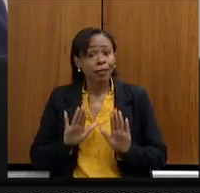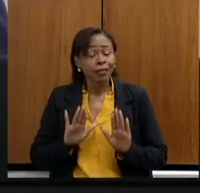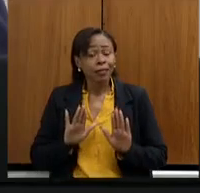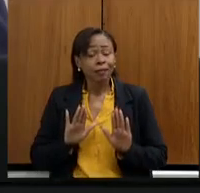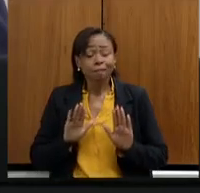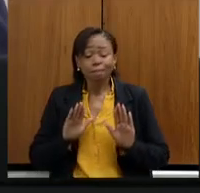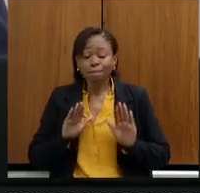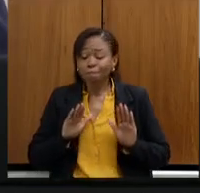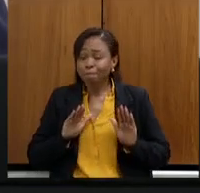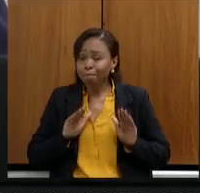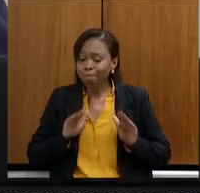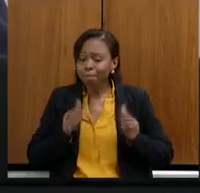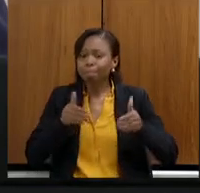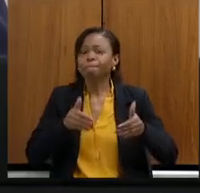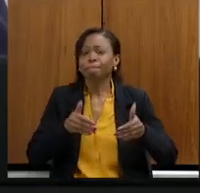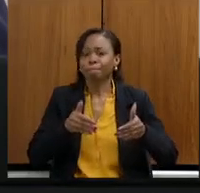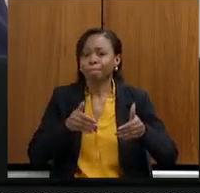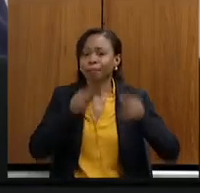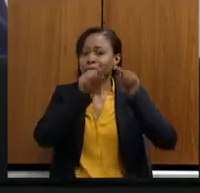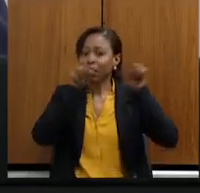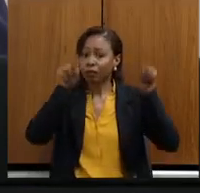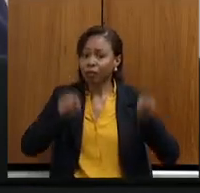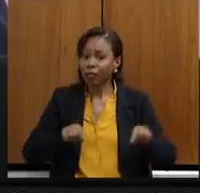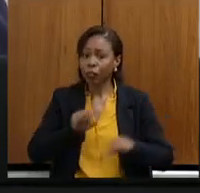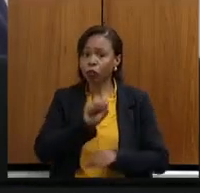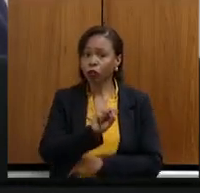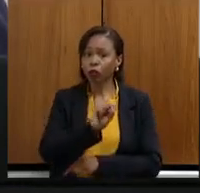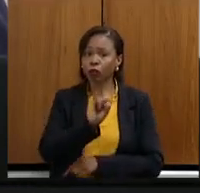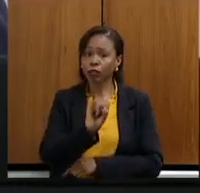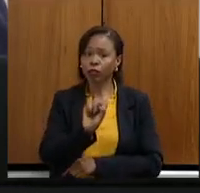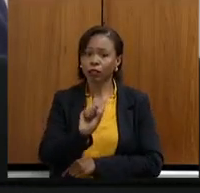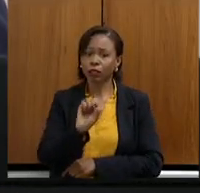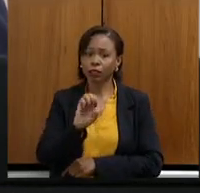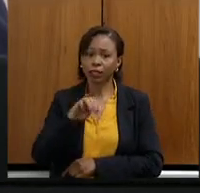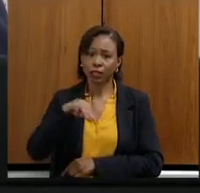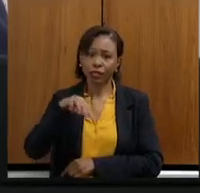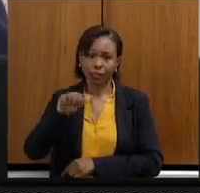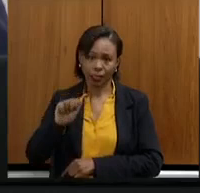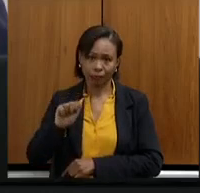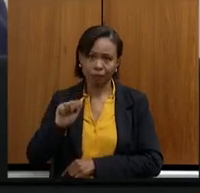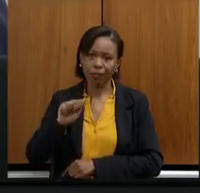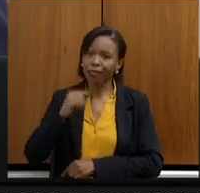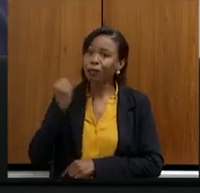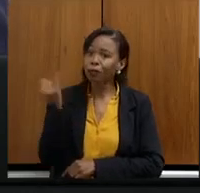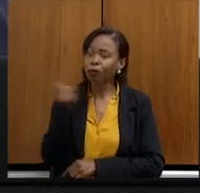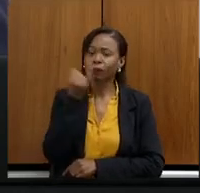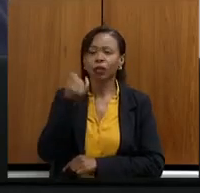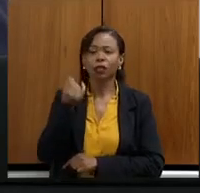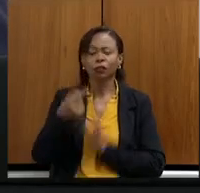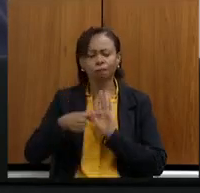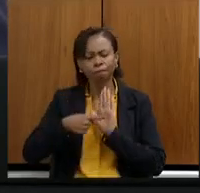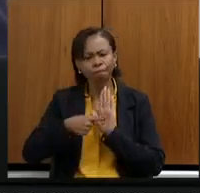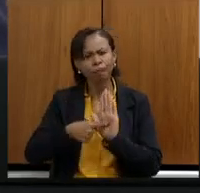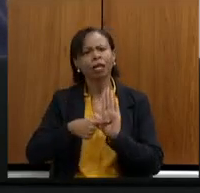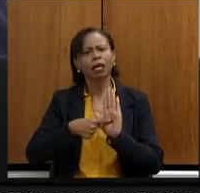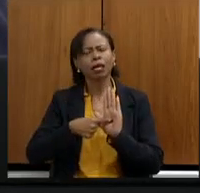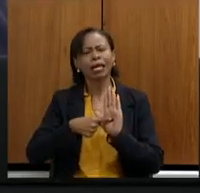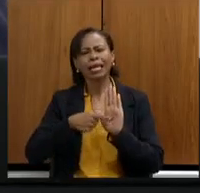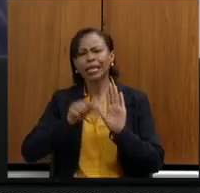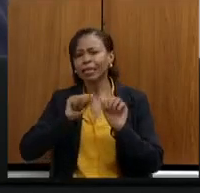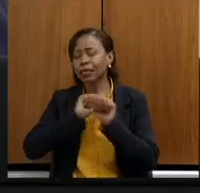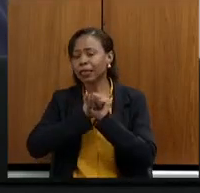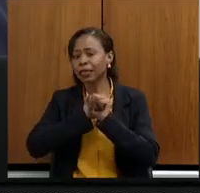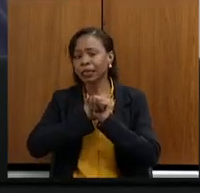relação aos servidores do SISEMA, é importante que a gente demonstre e deixe claro